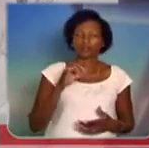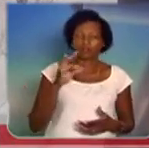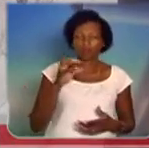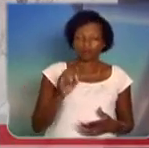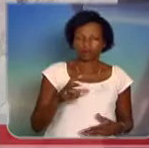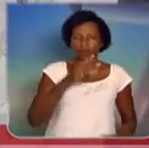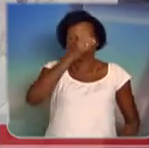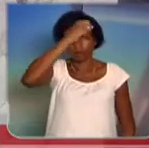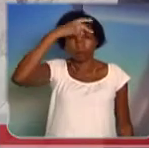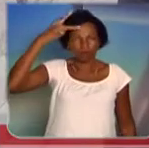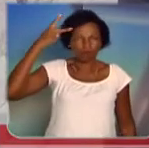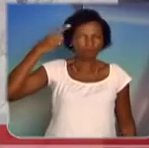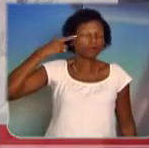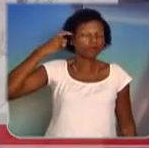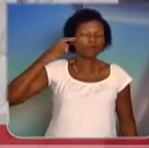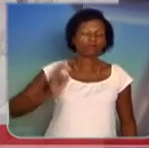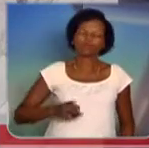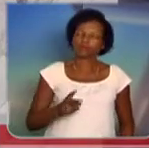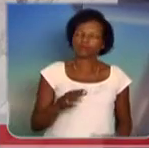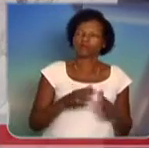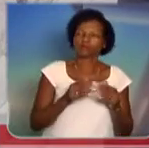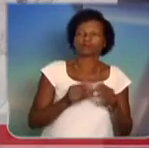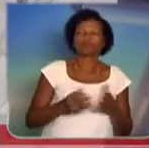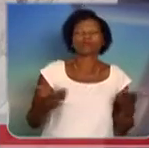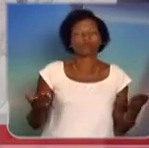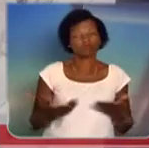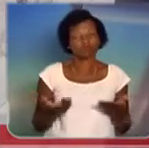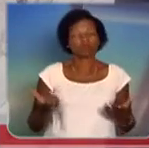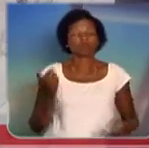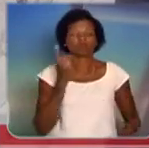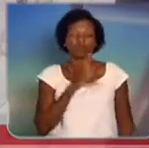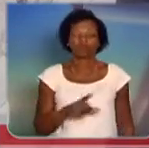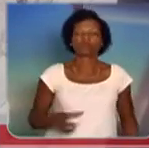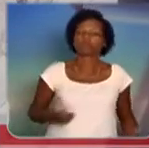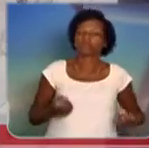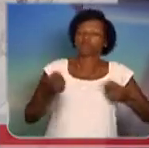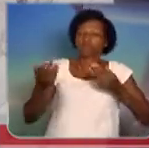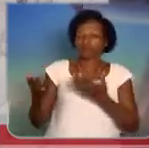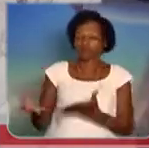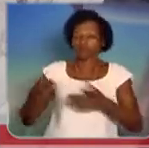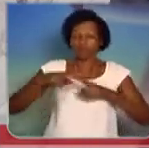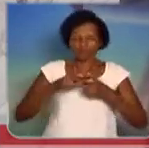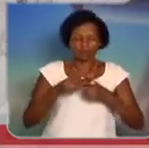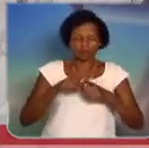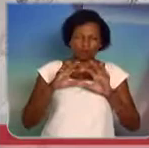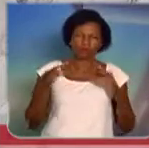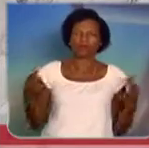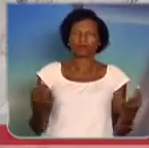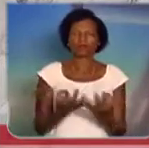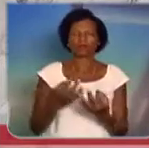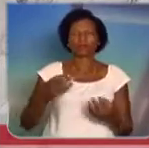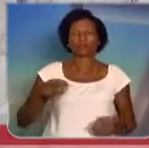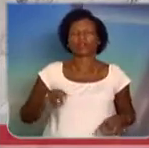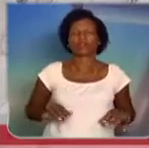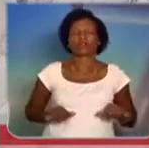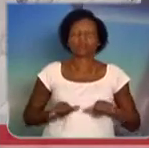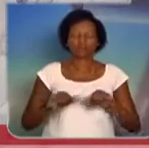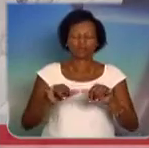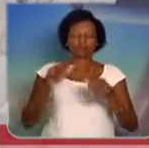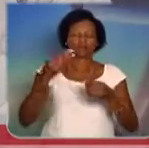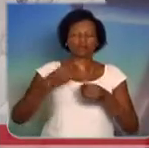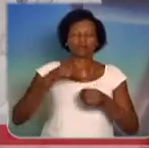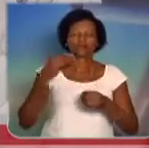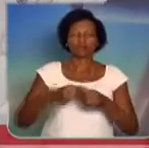hoje o prefeito João Dória lança essa concessão para a reforma total do mercado municipal em Santo Amaro.